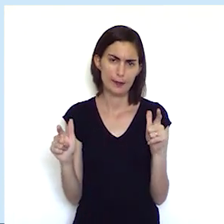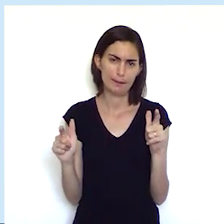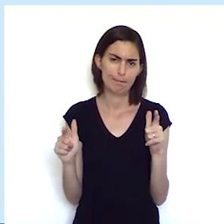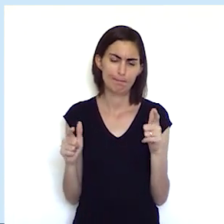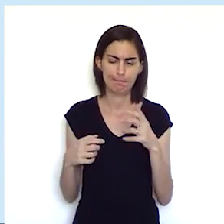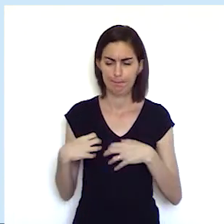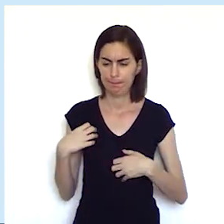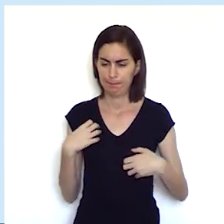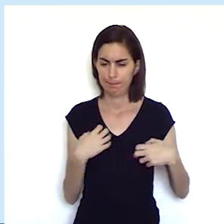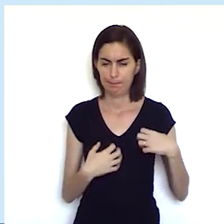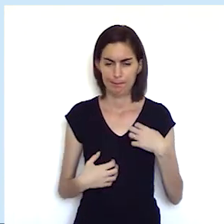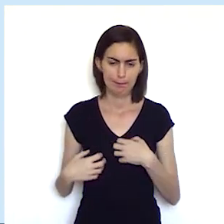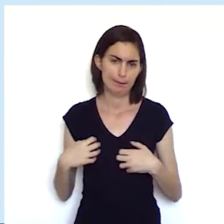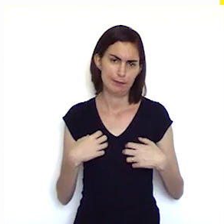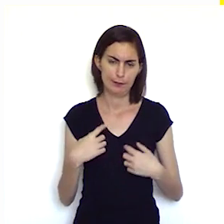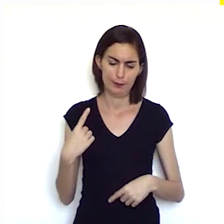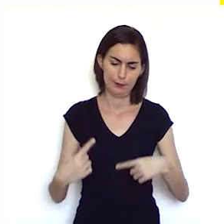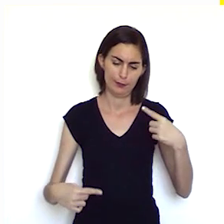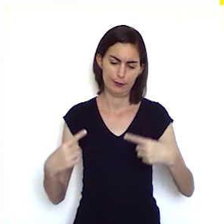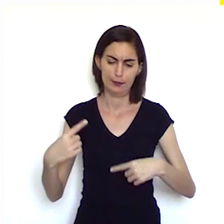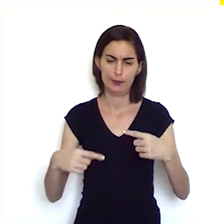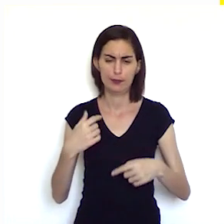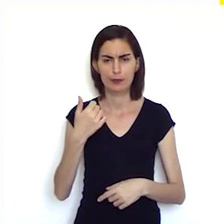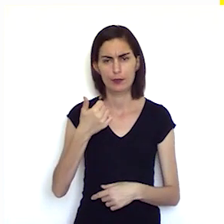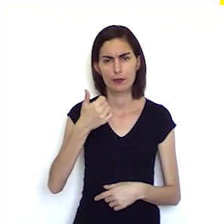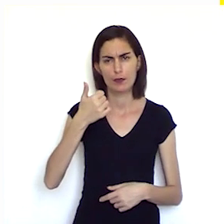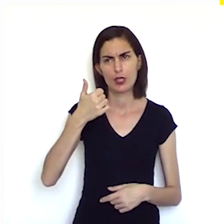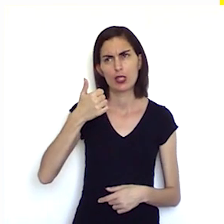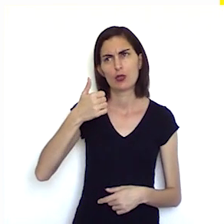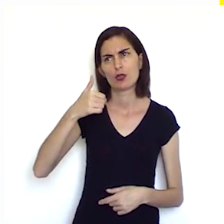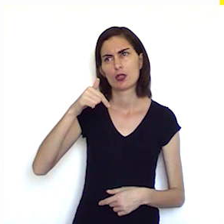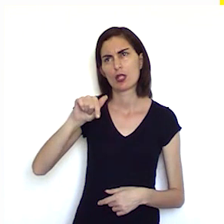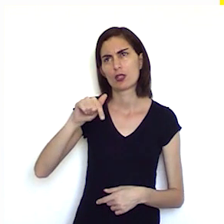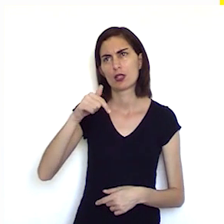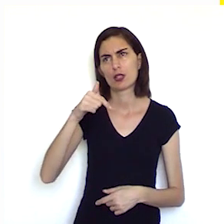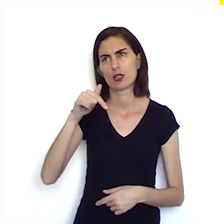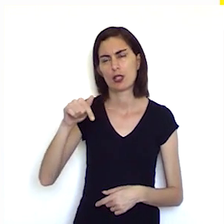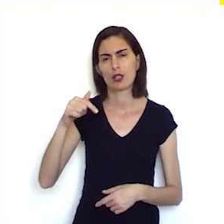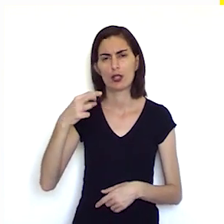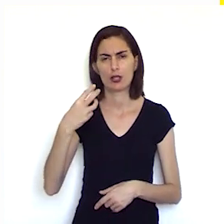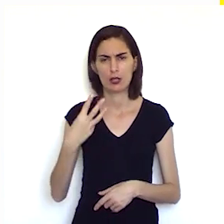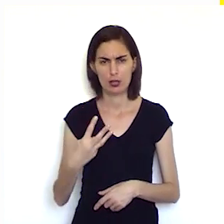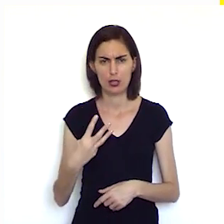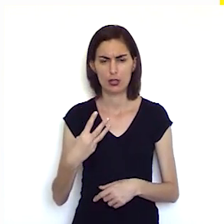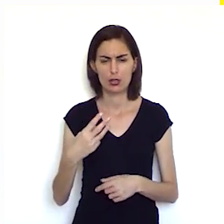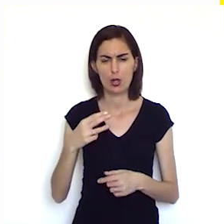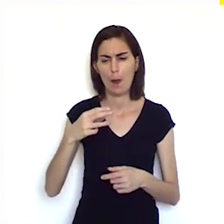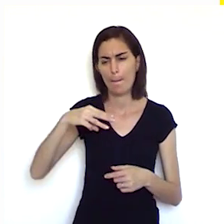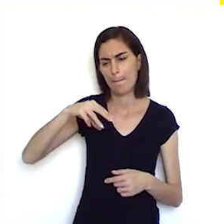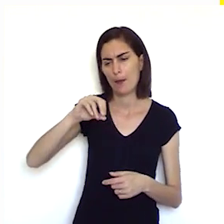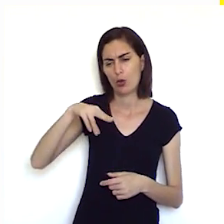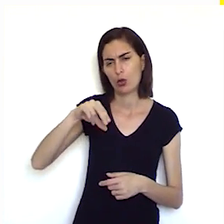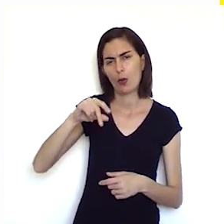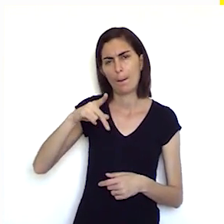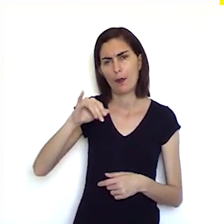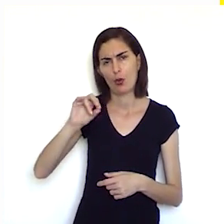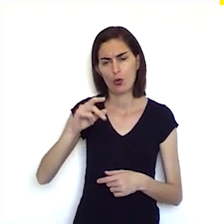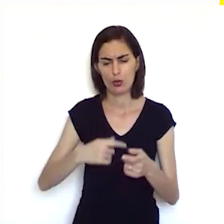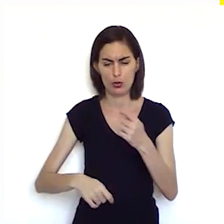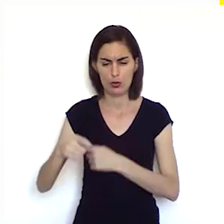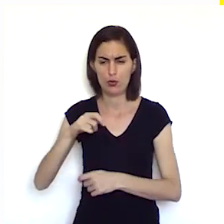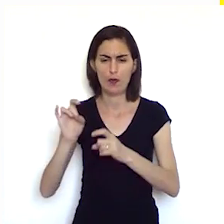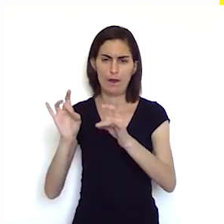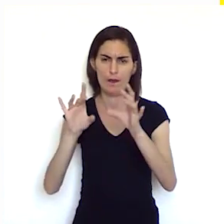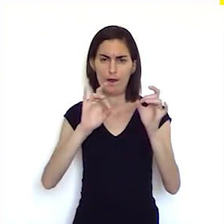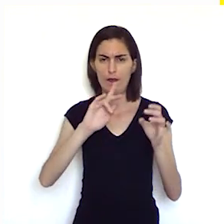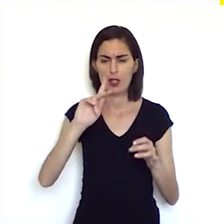as inquietações e acirra o conflito em 1773 a concessão do monopólio da venda de